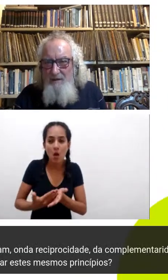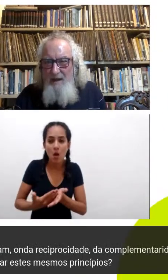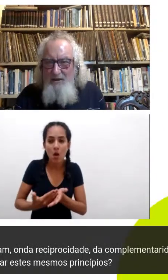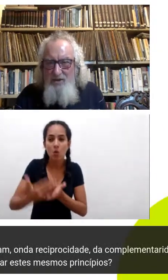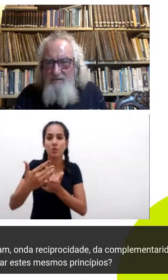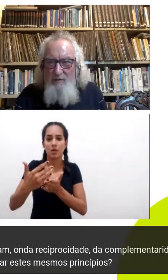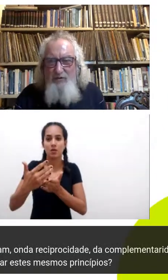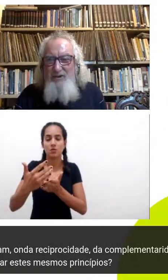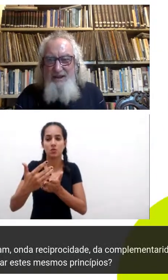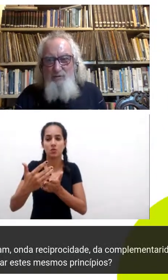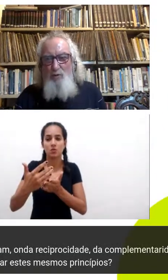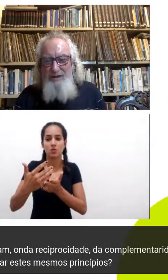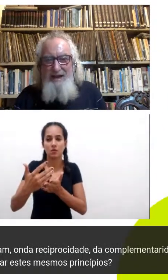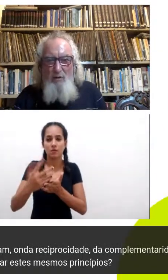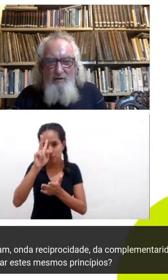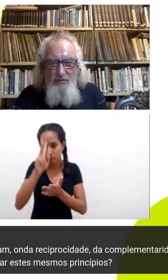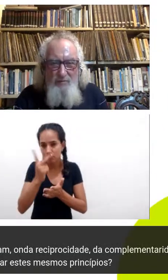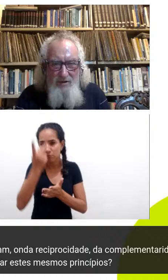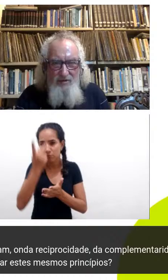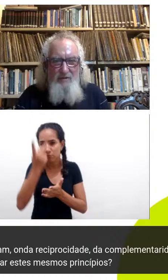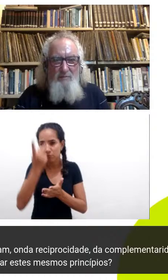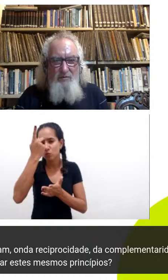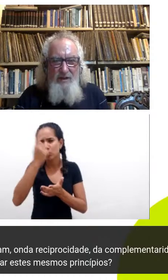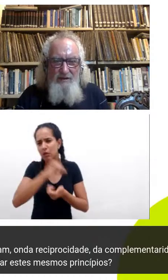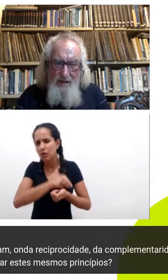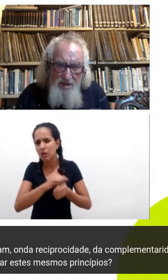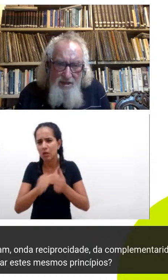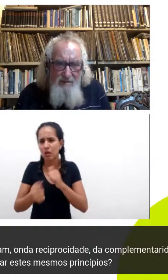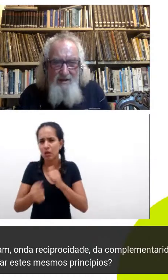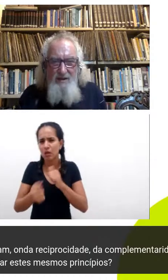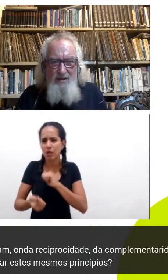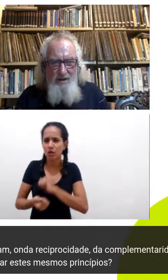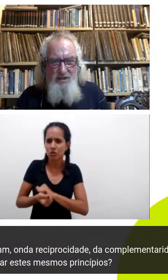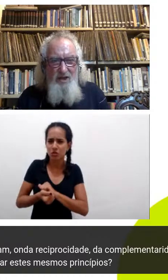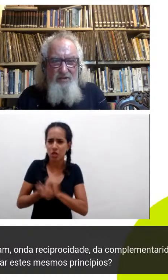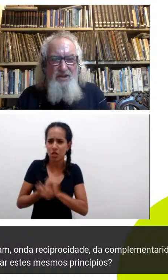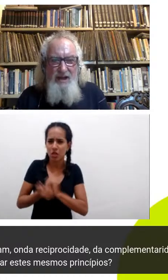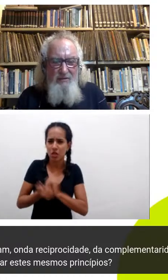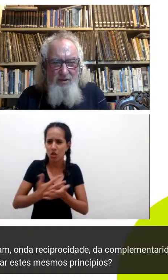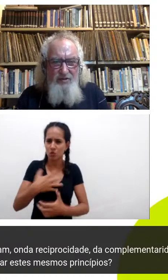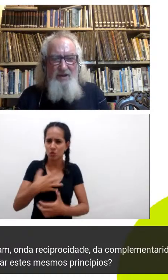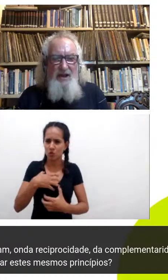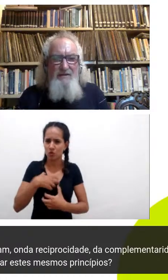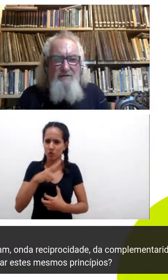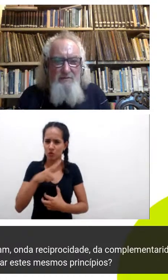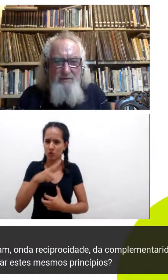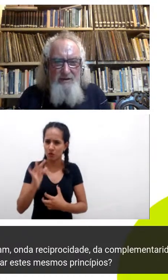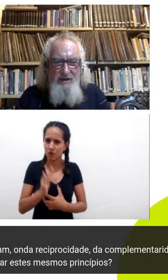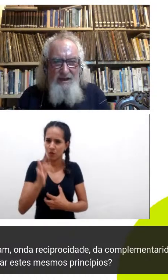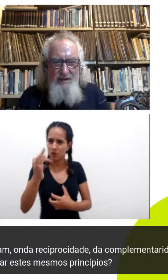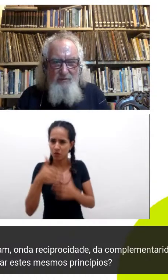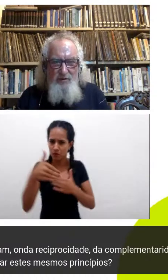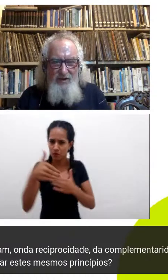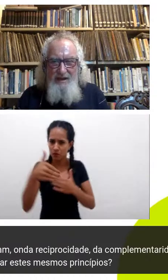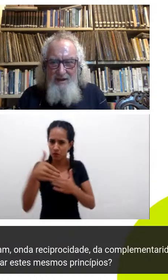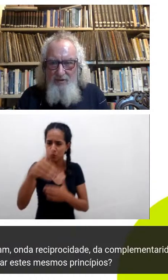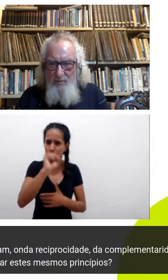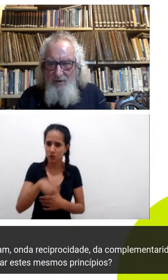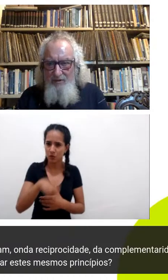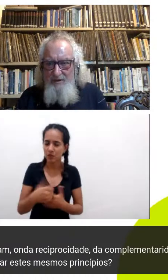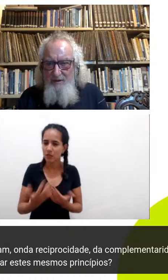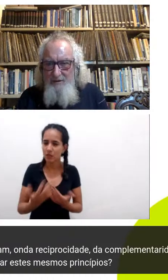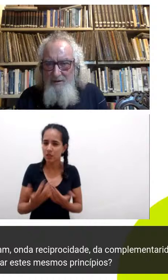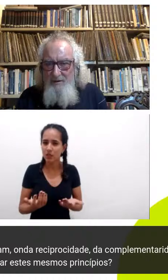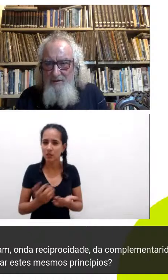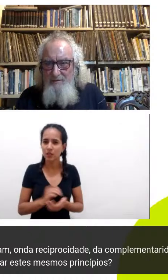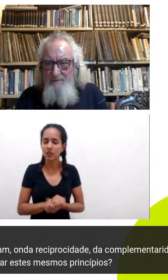né a gente vai conseguir adotar novos princípios né acho que acho que eles indicaram que sim né querem reforçar aí a